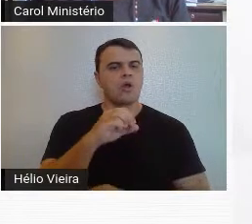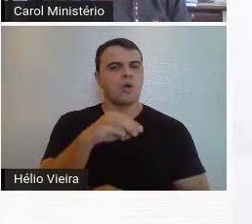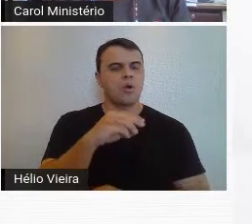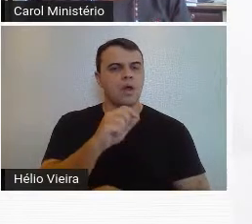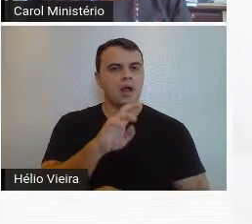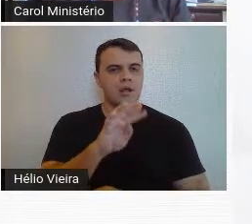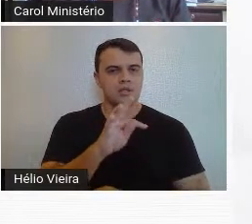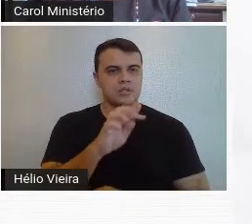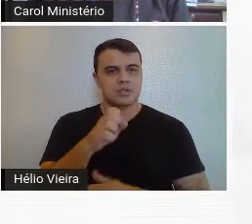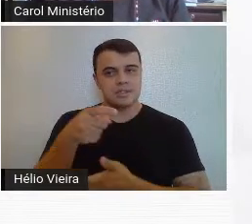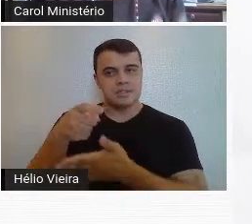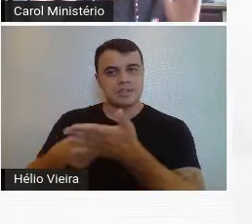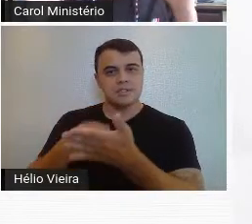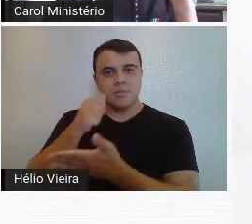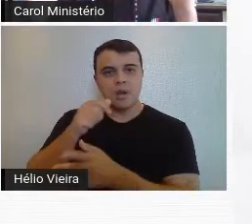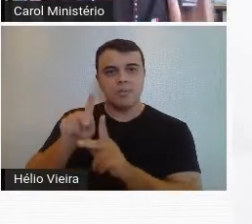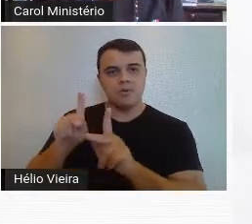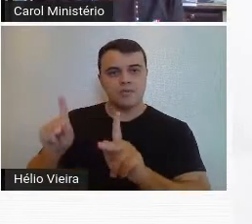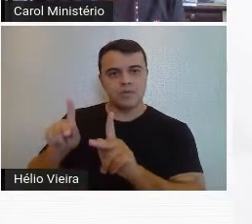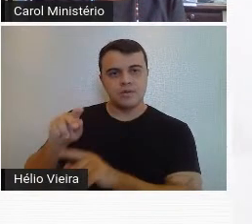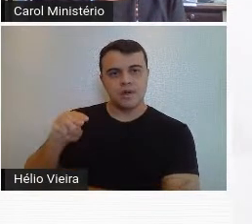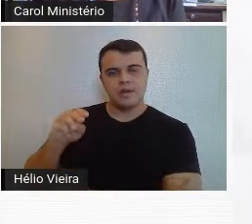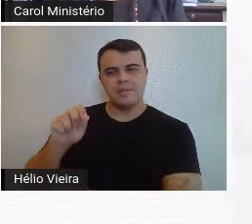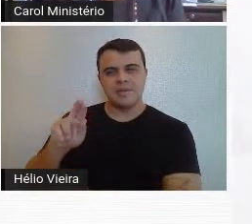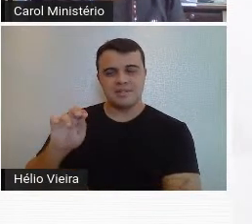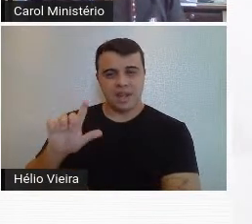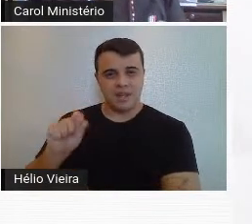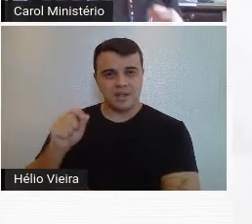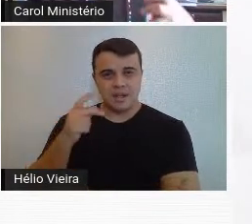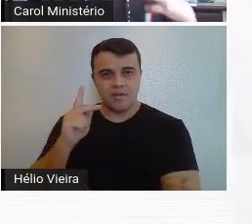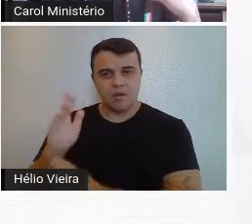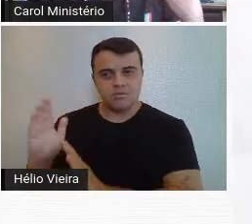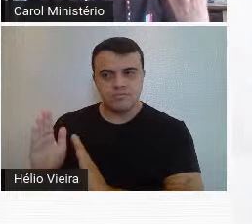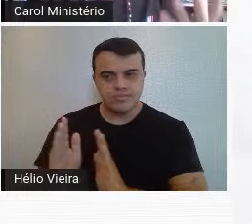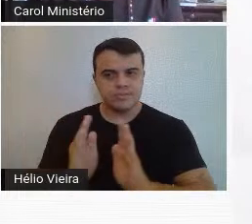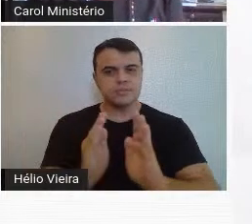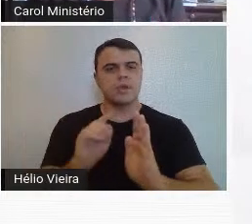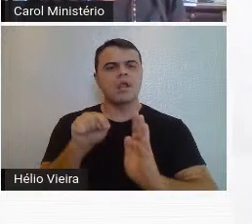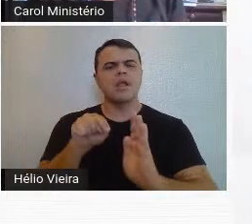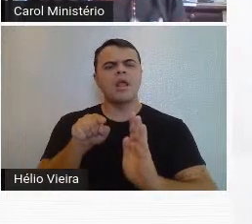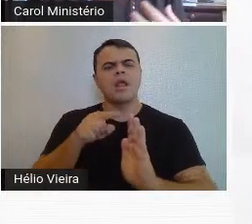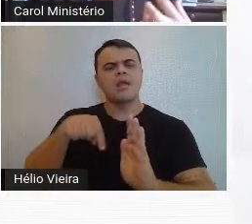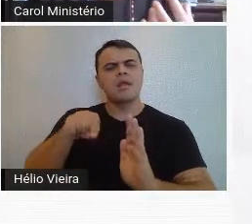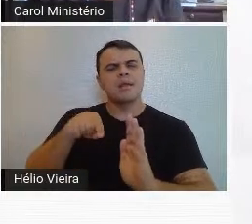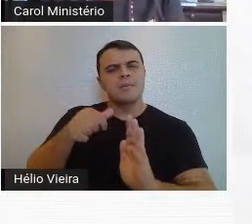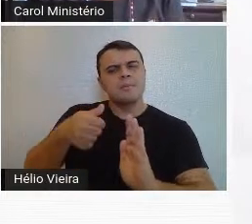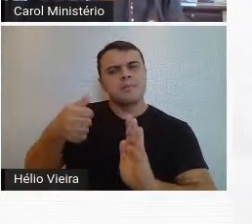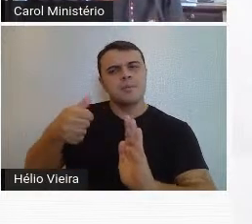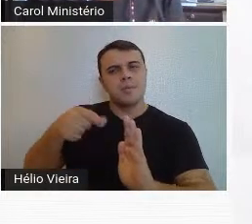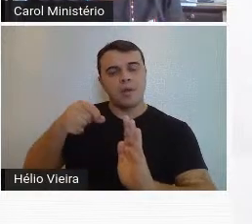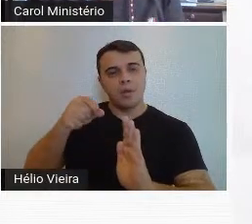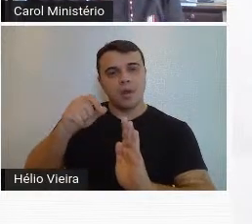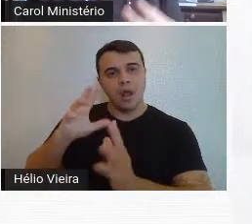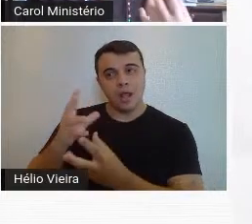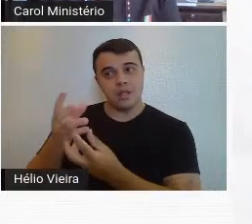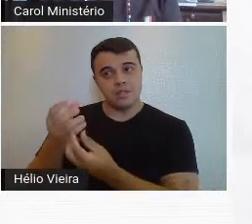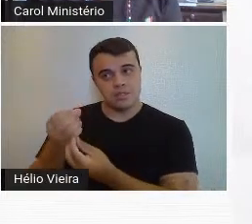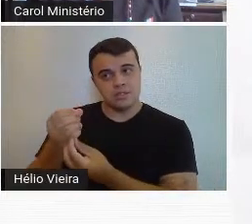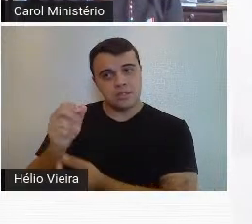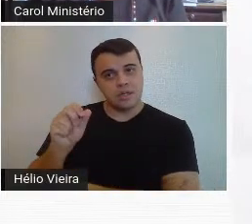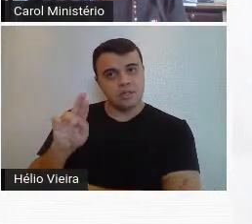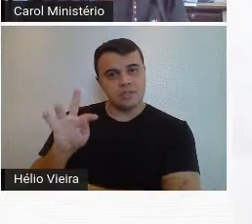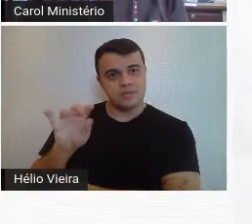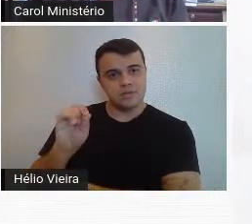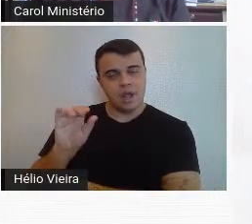que está no texto da professora Marcelina, ela faz justamente esse recorte de quem eram esses primeiros artistas e artífices que